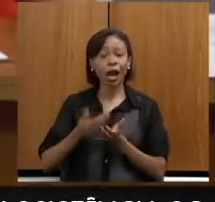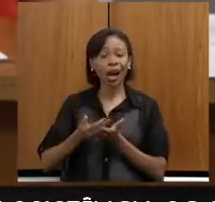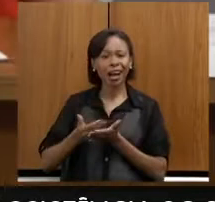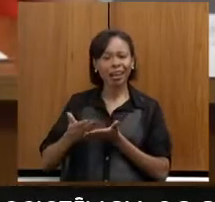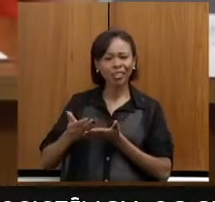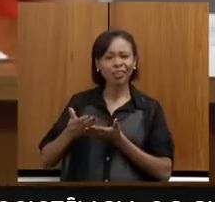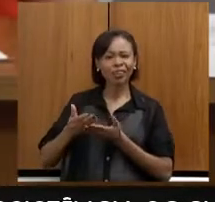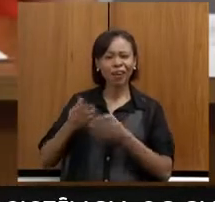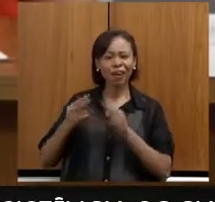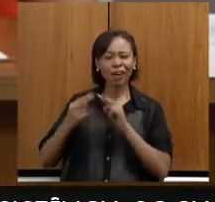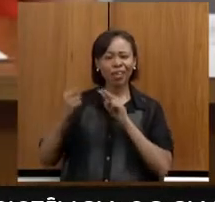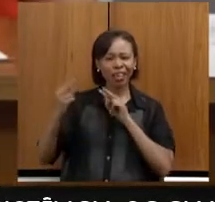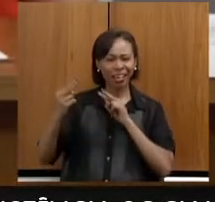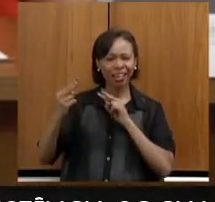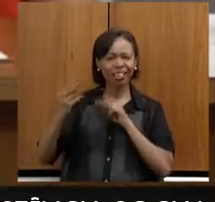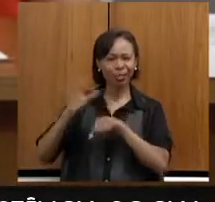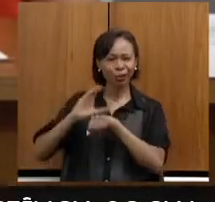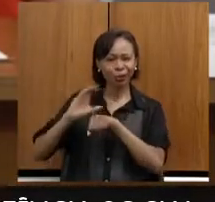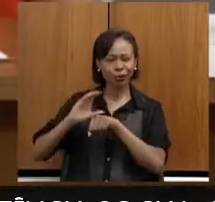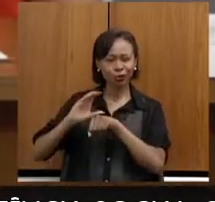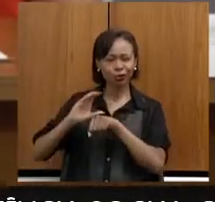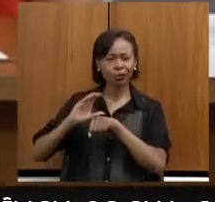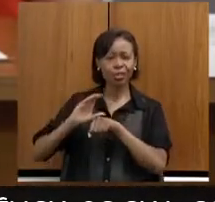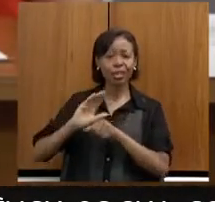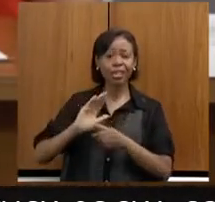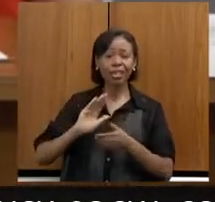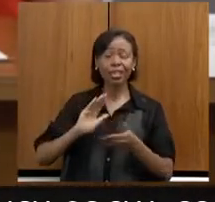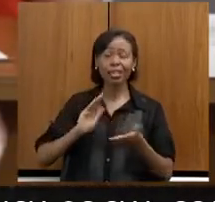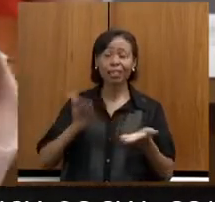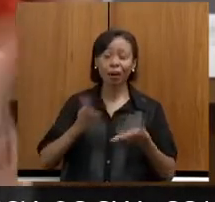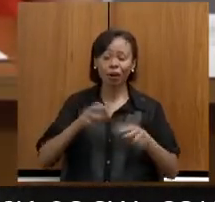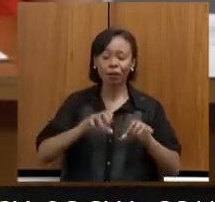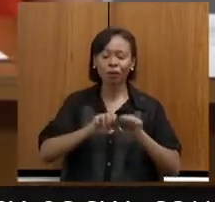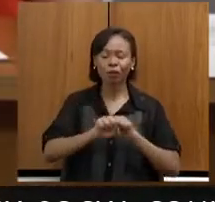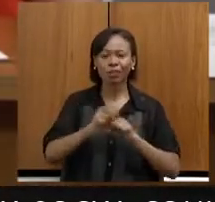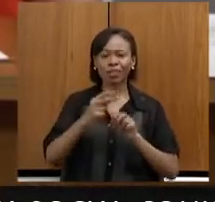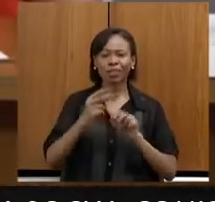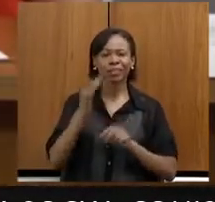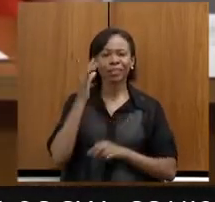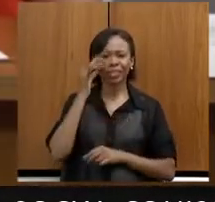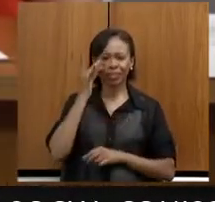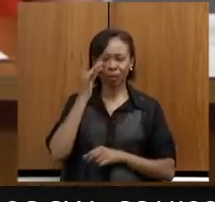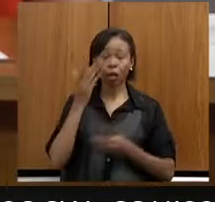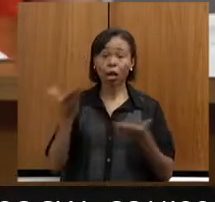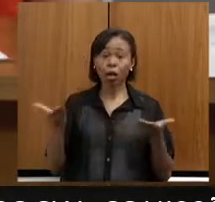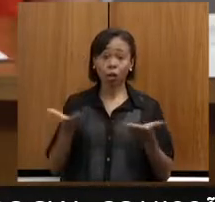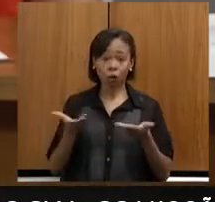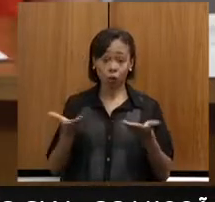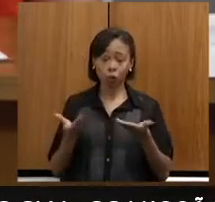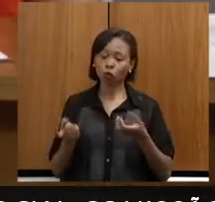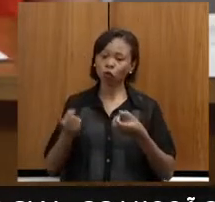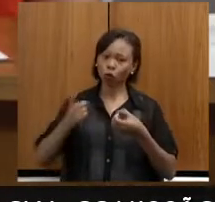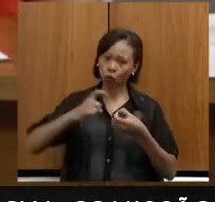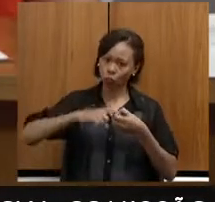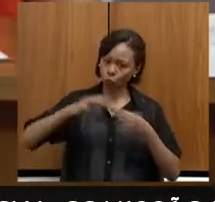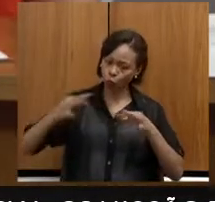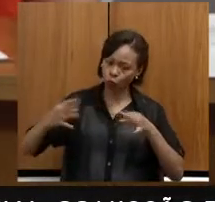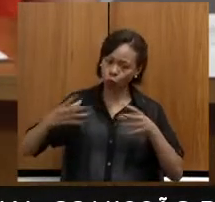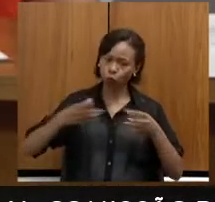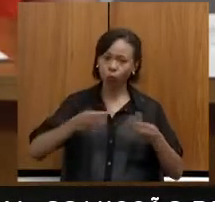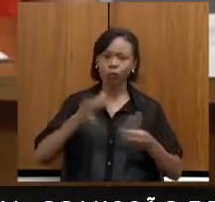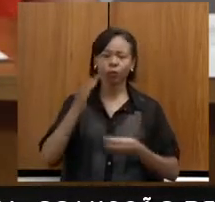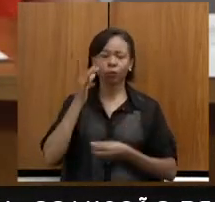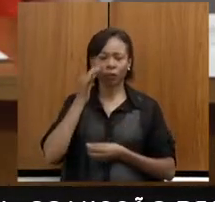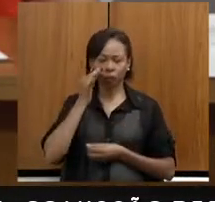acabá-lo da forma presencial. Então, e hoje nós estamos voltando todos na parte presencial. Na economia popular